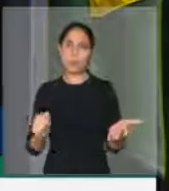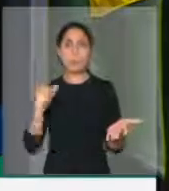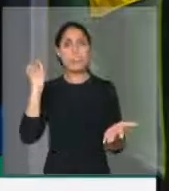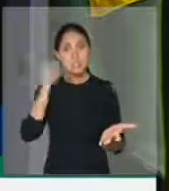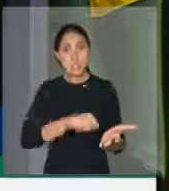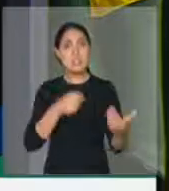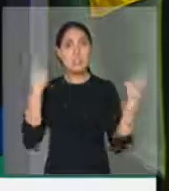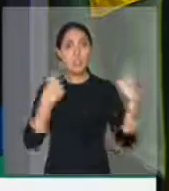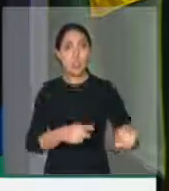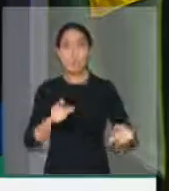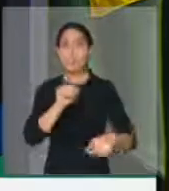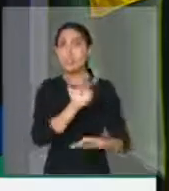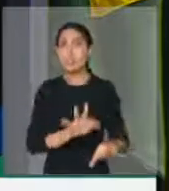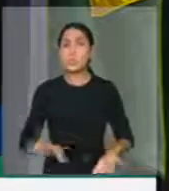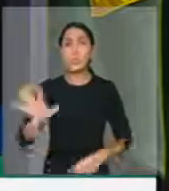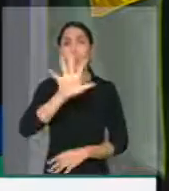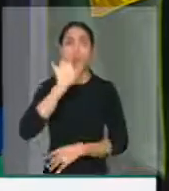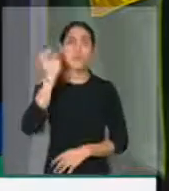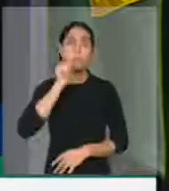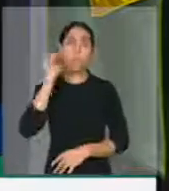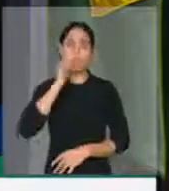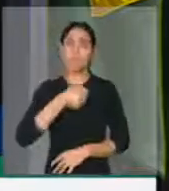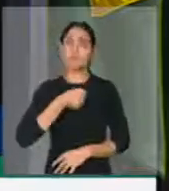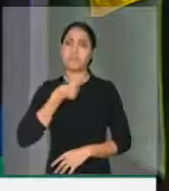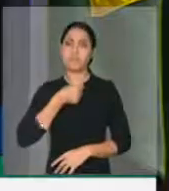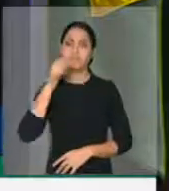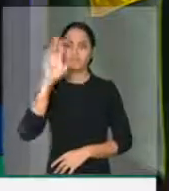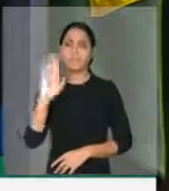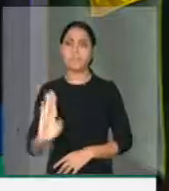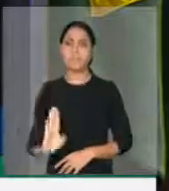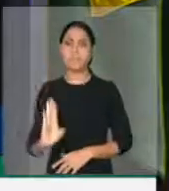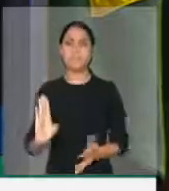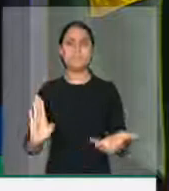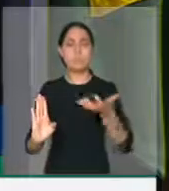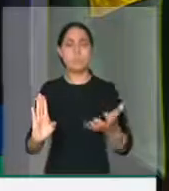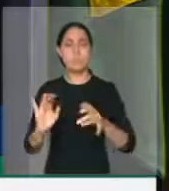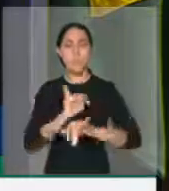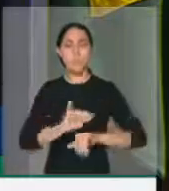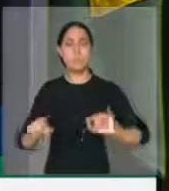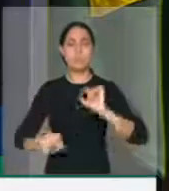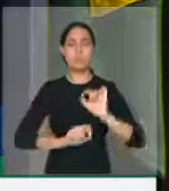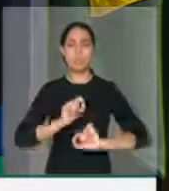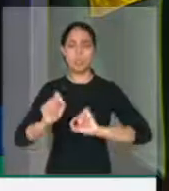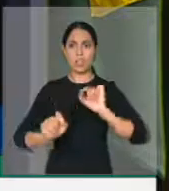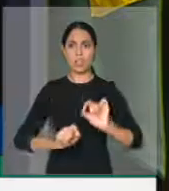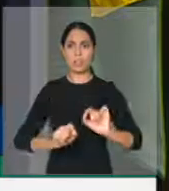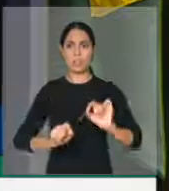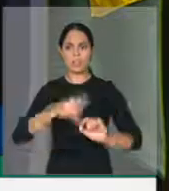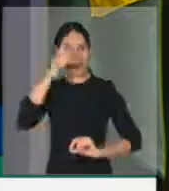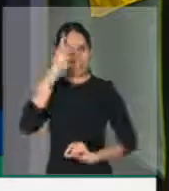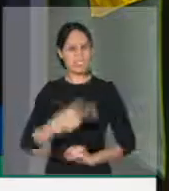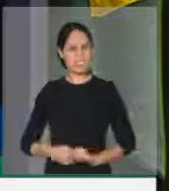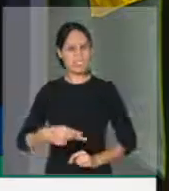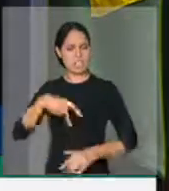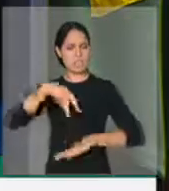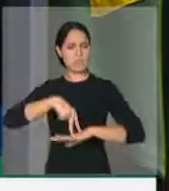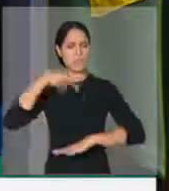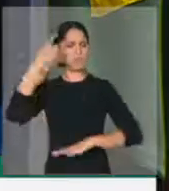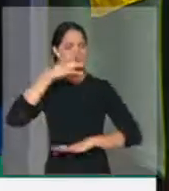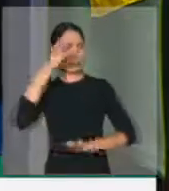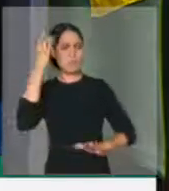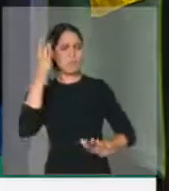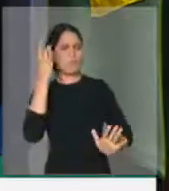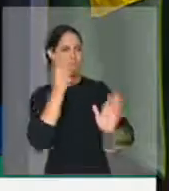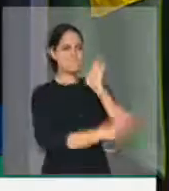jornalistas do Brasil. Portanto, eu gostaria de deixar registrado aqui nessa tribuna o